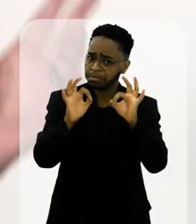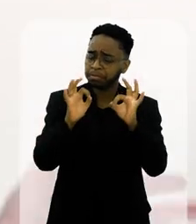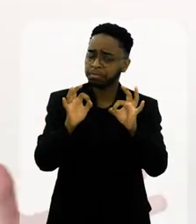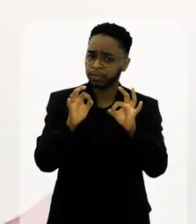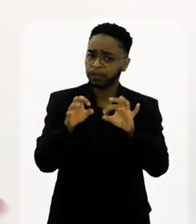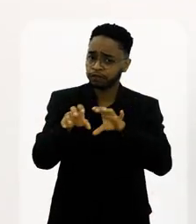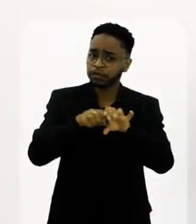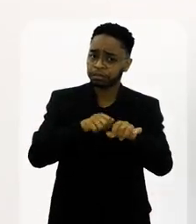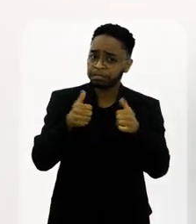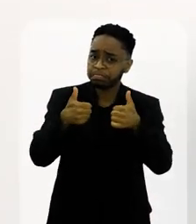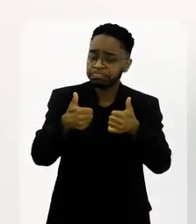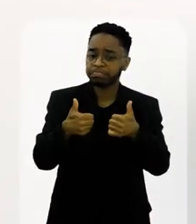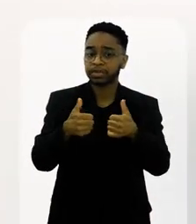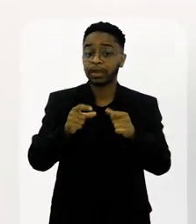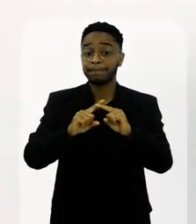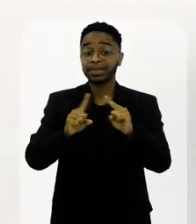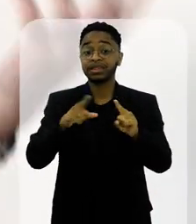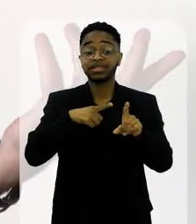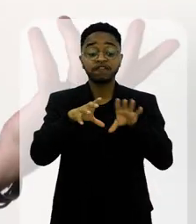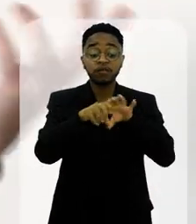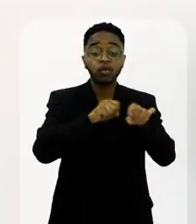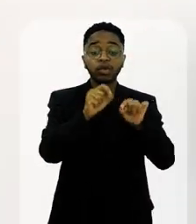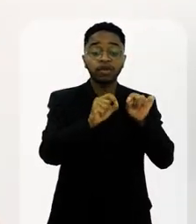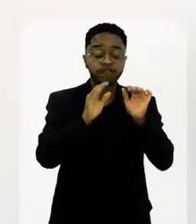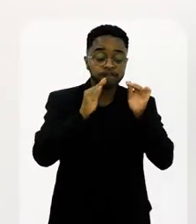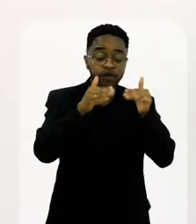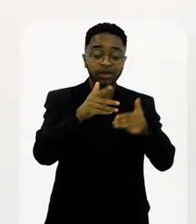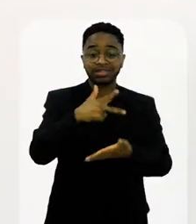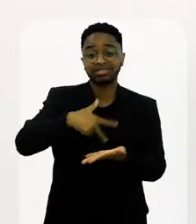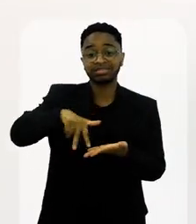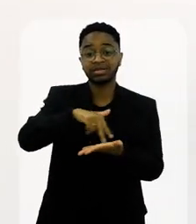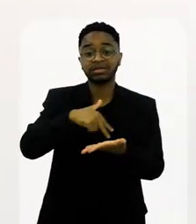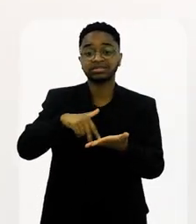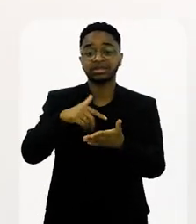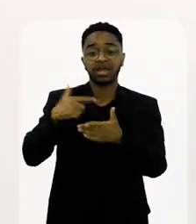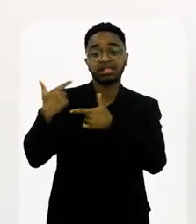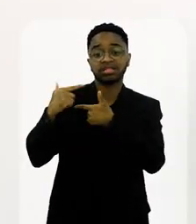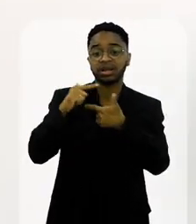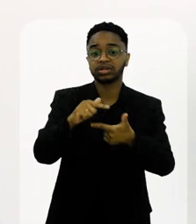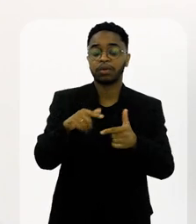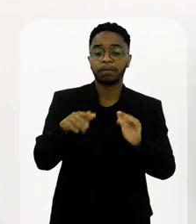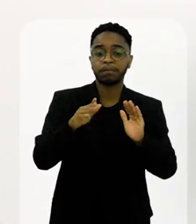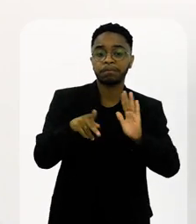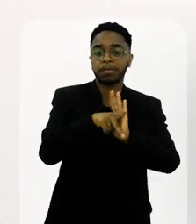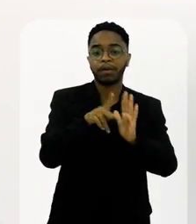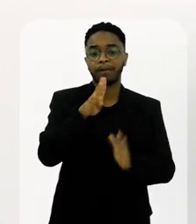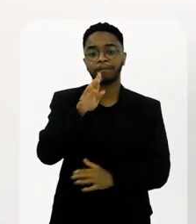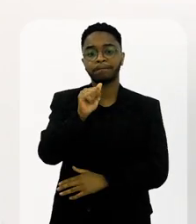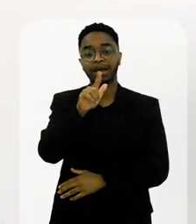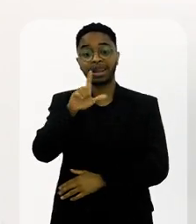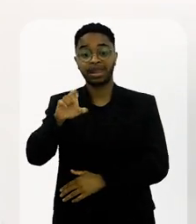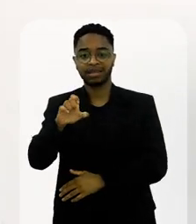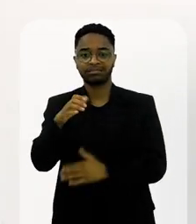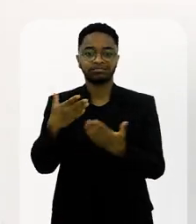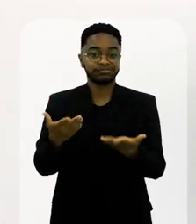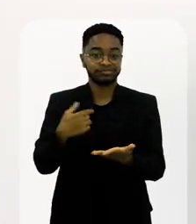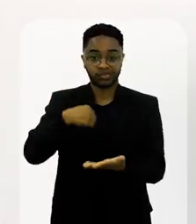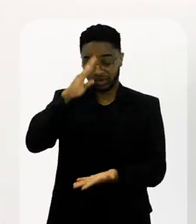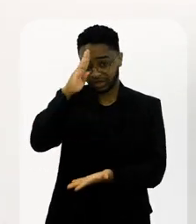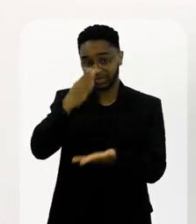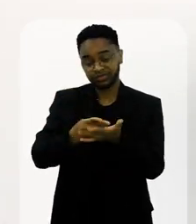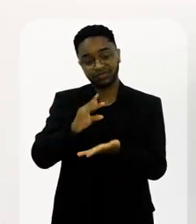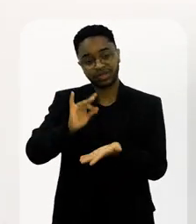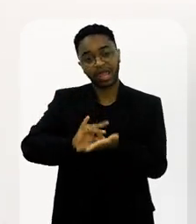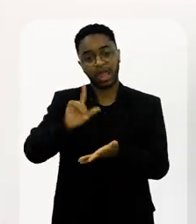gabaritadíssimos, mas que têm uma formação da dança clássica, da dança erudita, do balé. Então, eu acho que é um problema